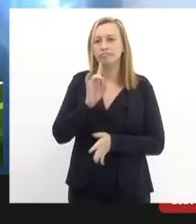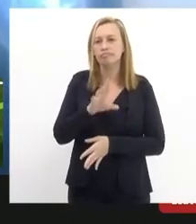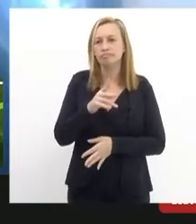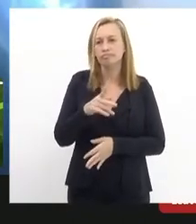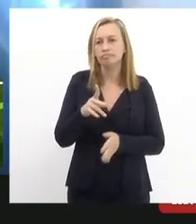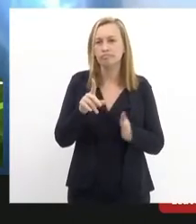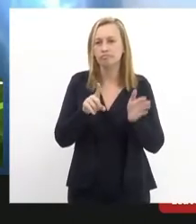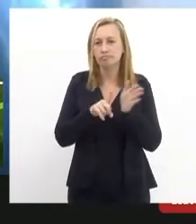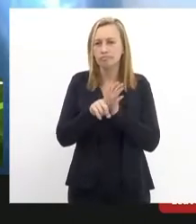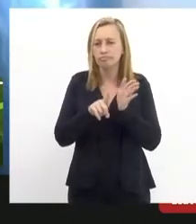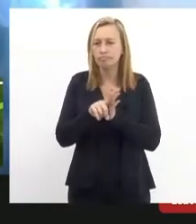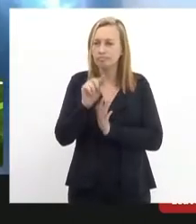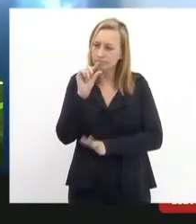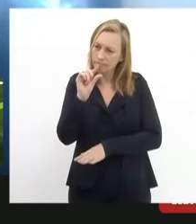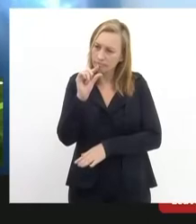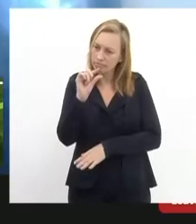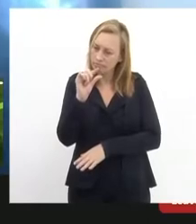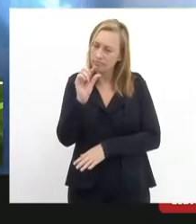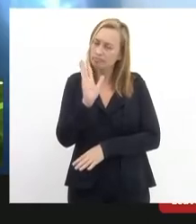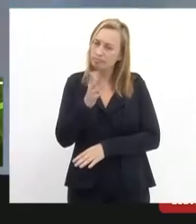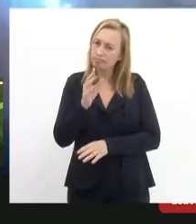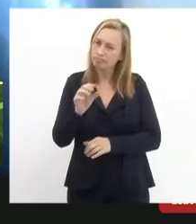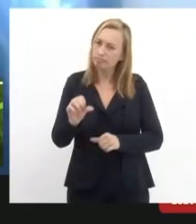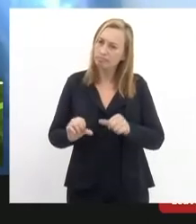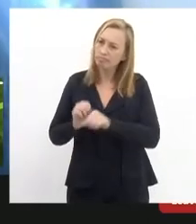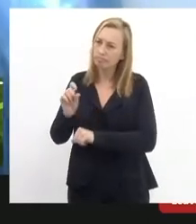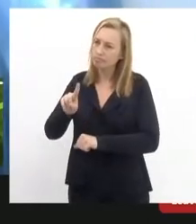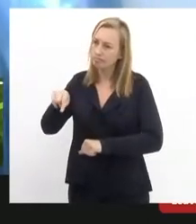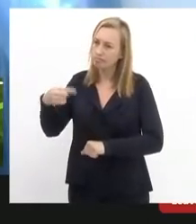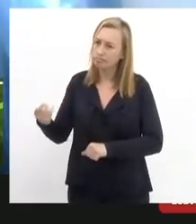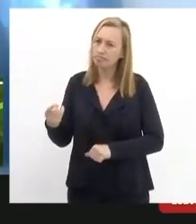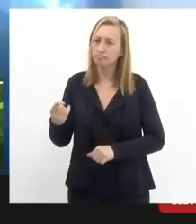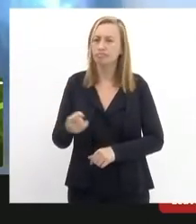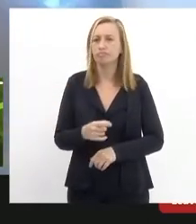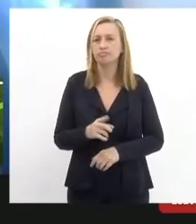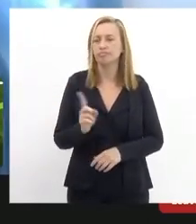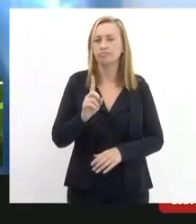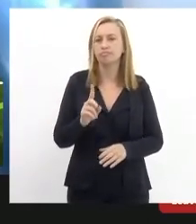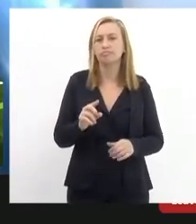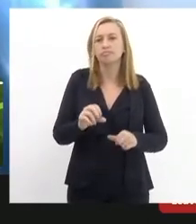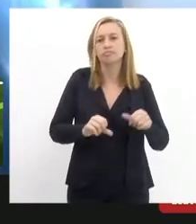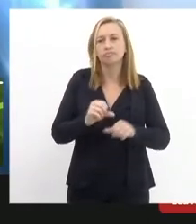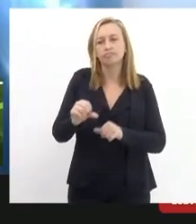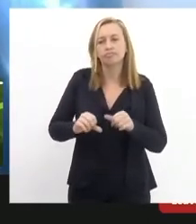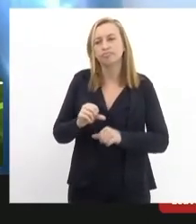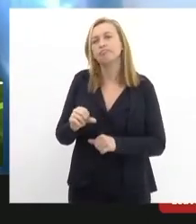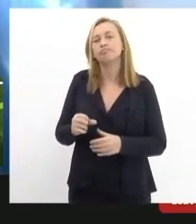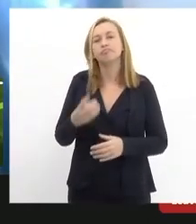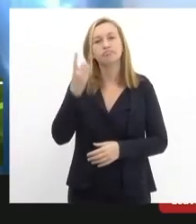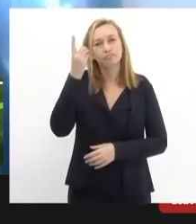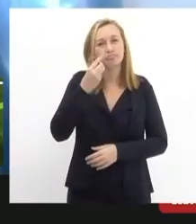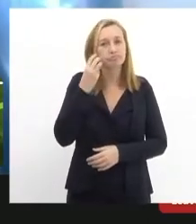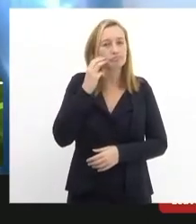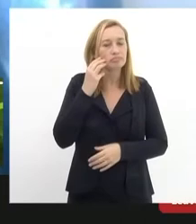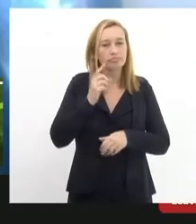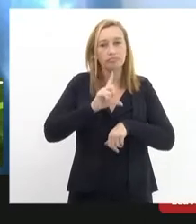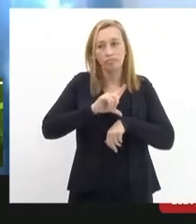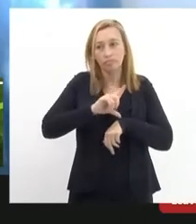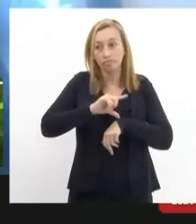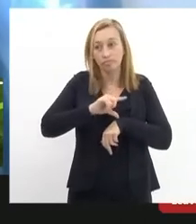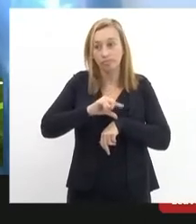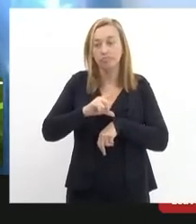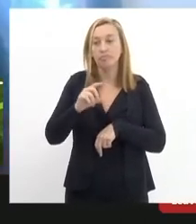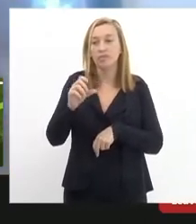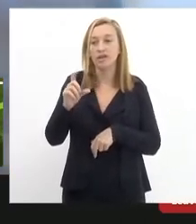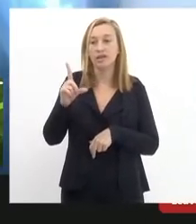duas bem curtinhas e já passo para o seguinte para não mudar o deputado Valdeck está com horário o